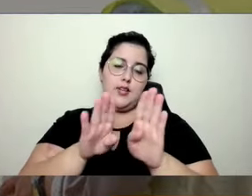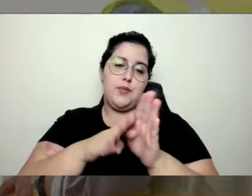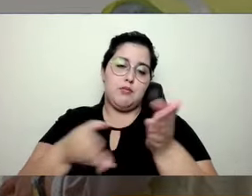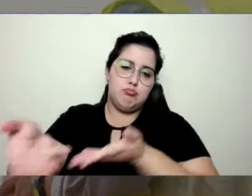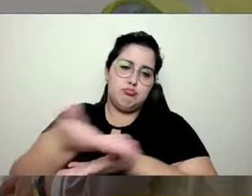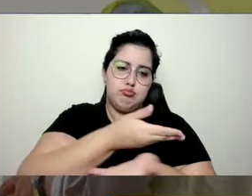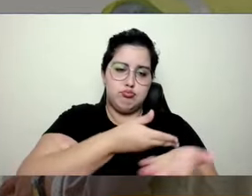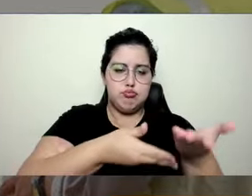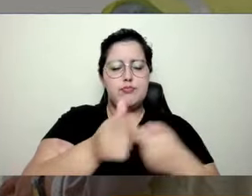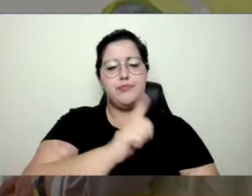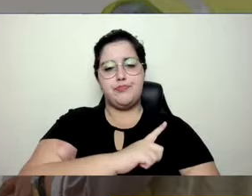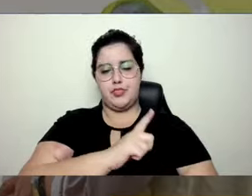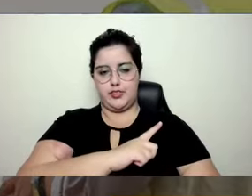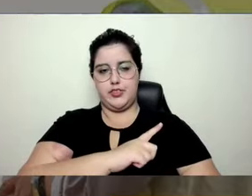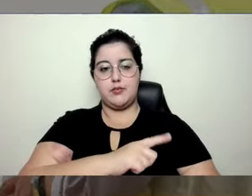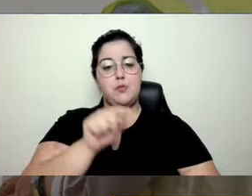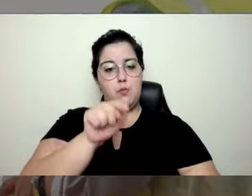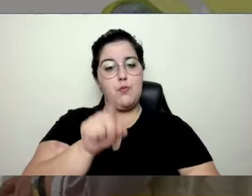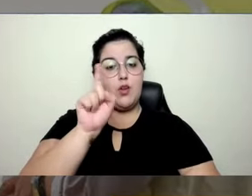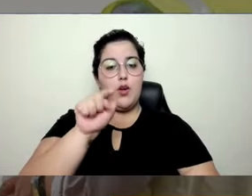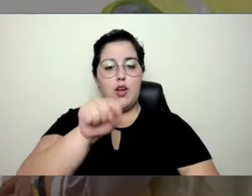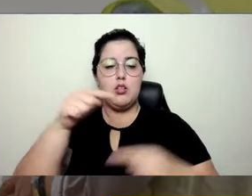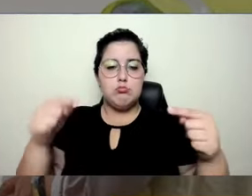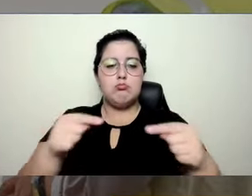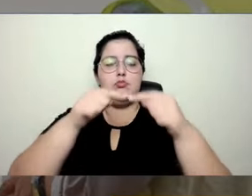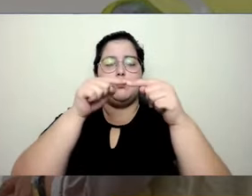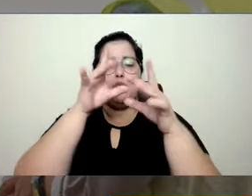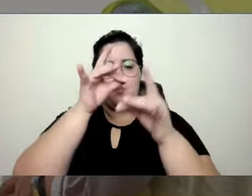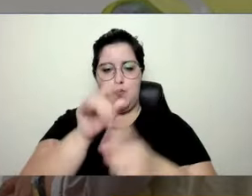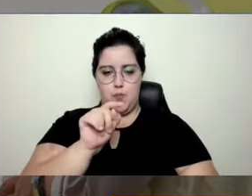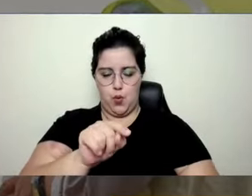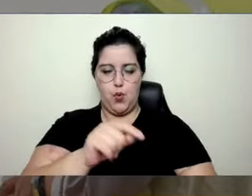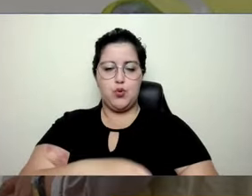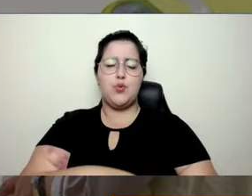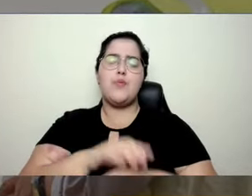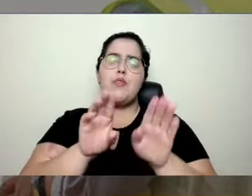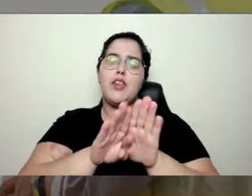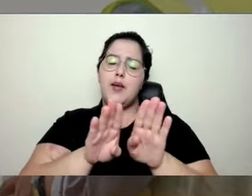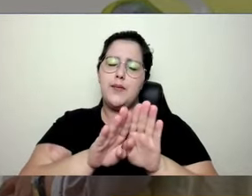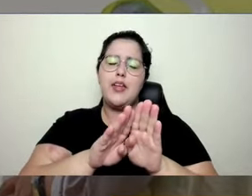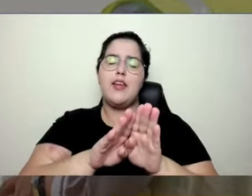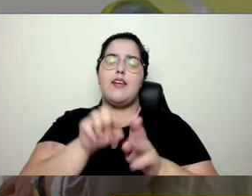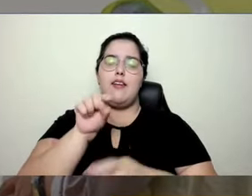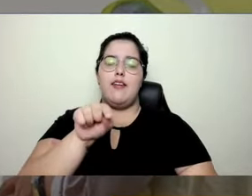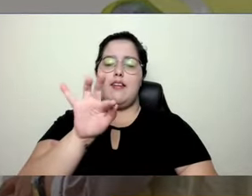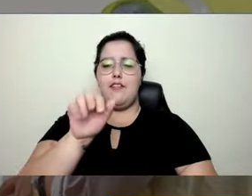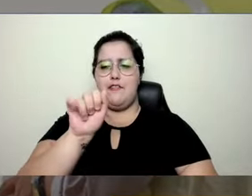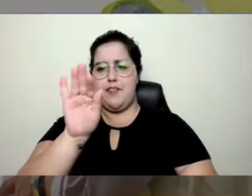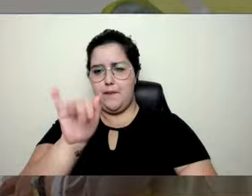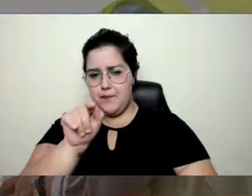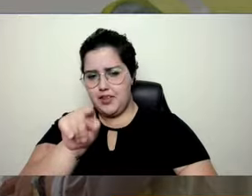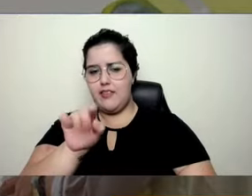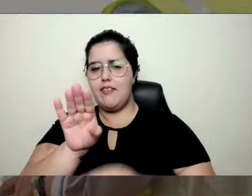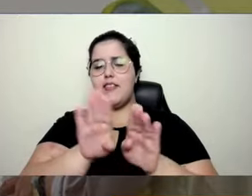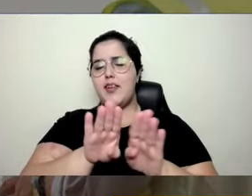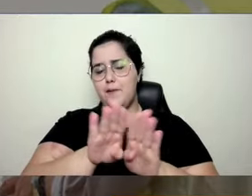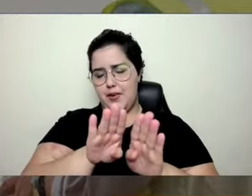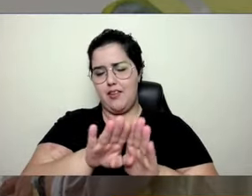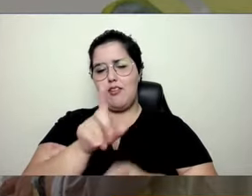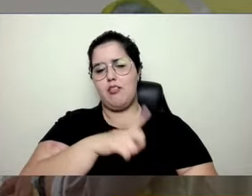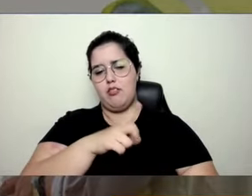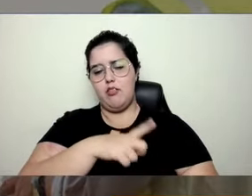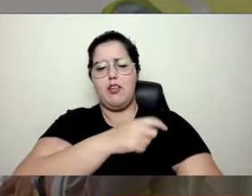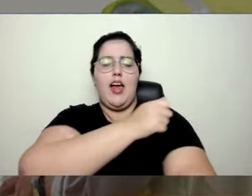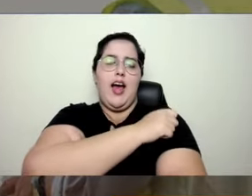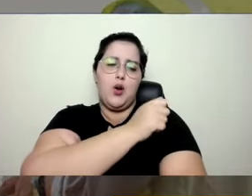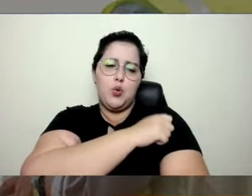Então, esse é um determinado ponto. E nas aulas, né? Fabi, estamos aqui, temos alunos, temos